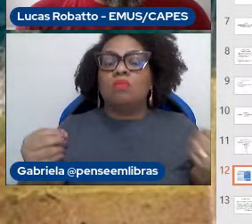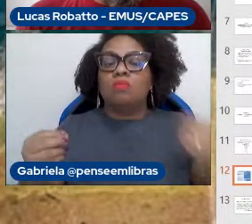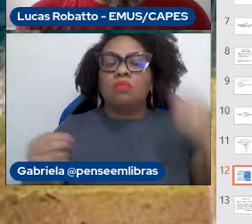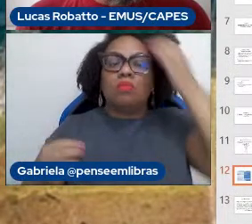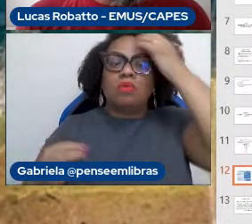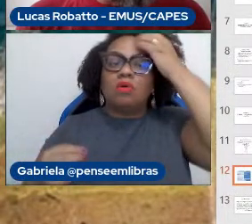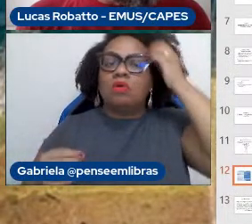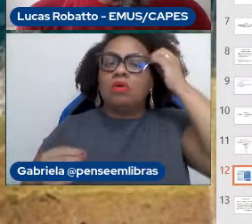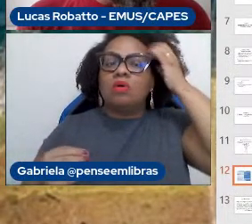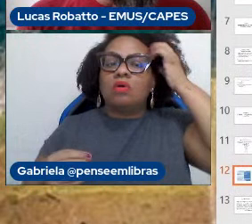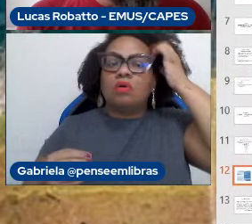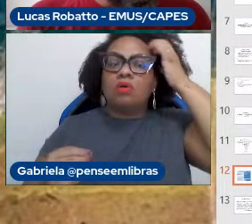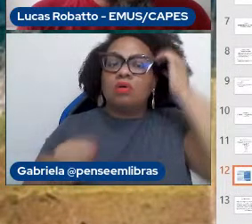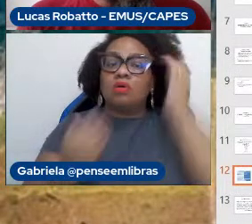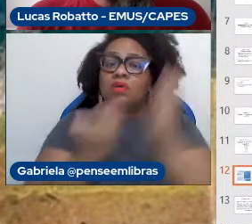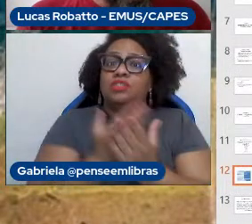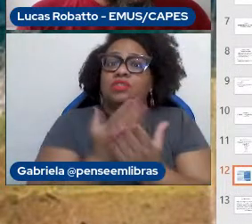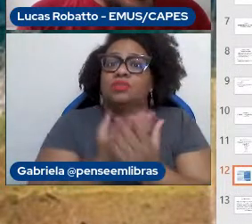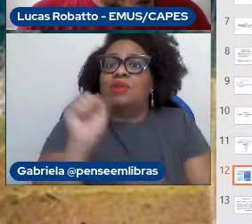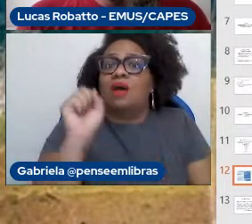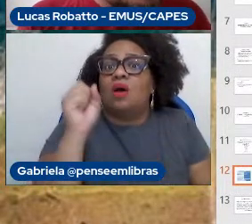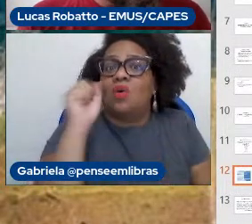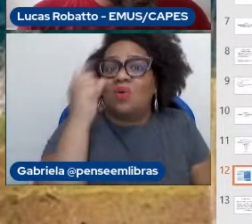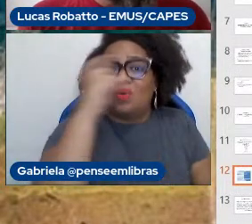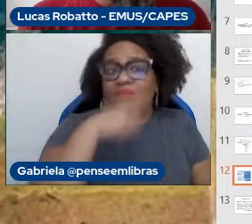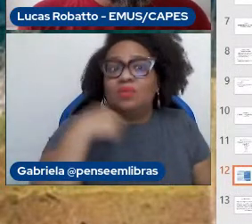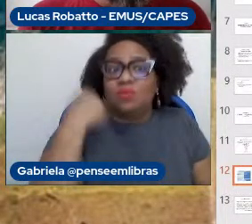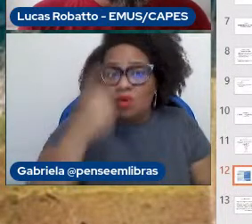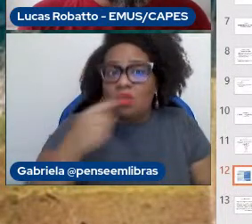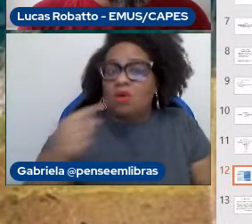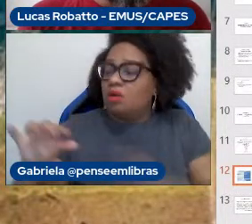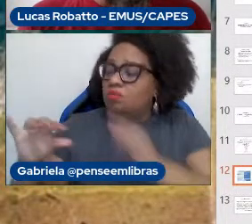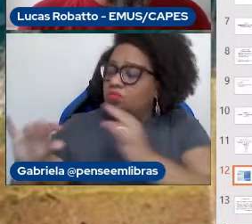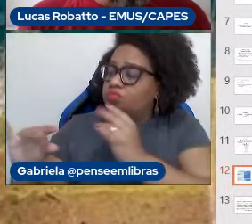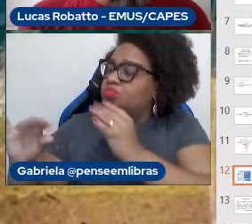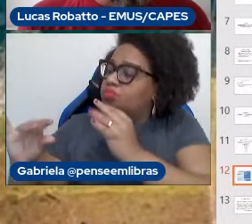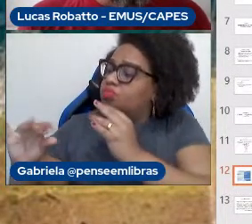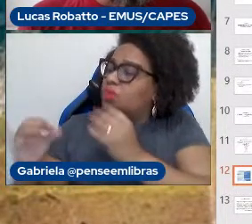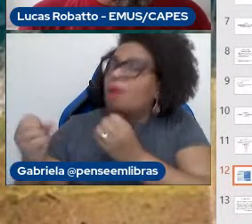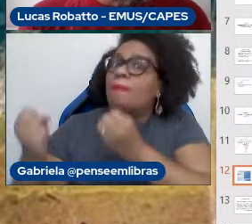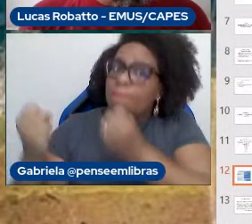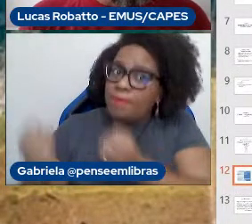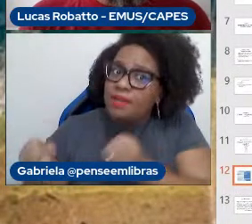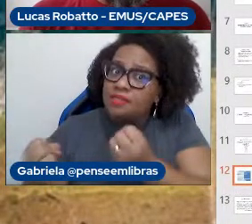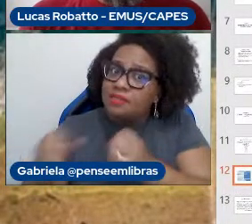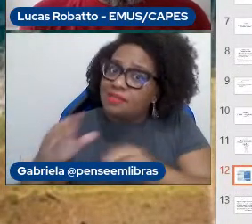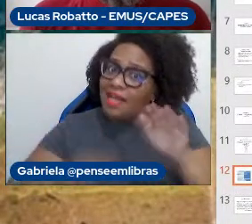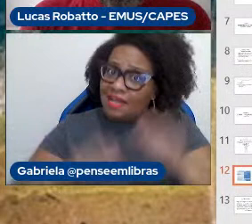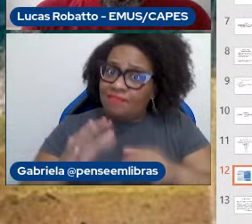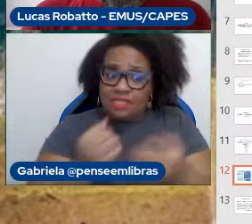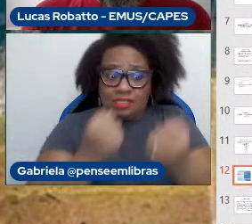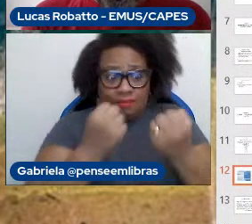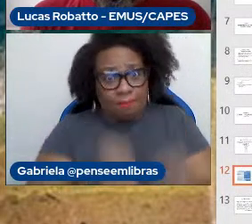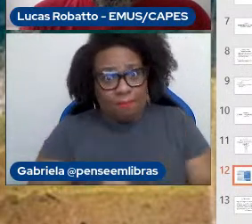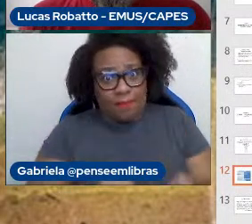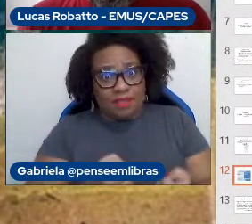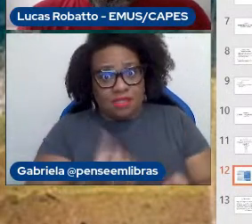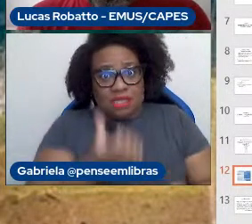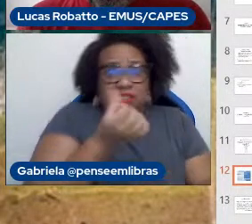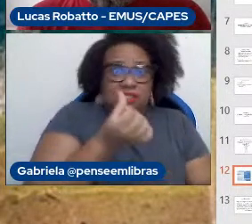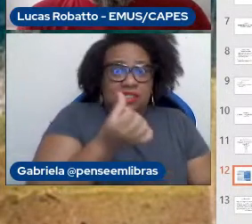vai estudar oito horas por dia carregando um instrumento. Em alguns casos os instrumentos pesam seis, oito quilos.